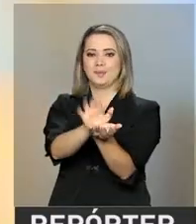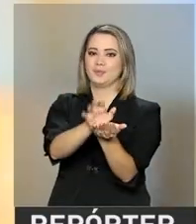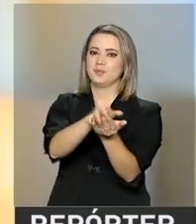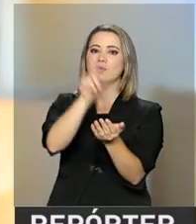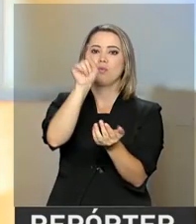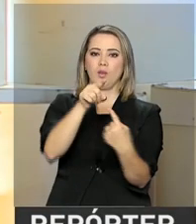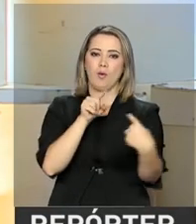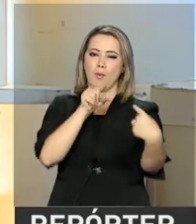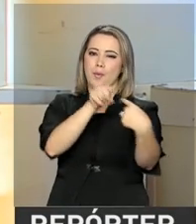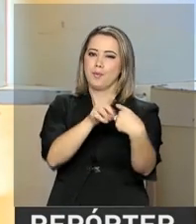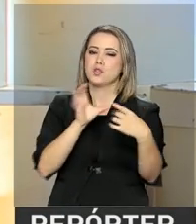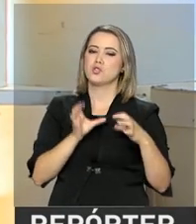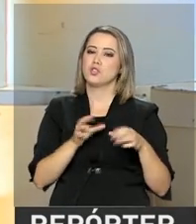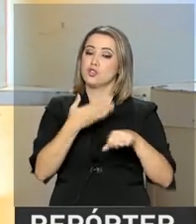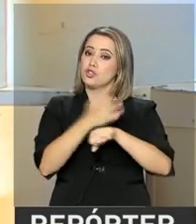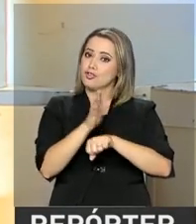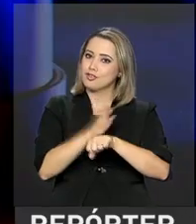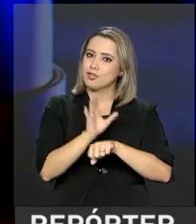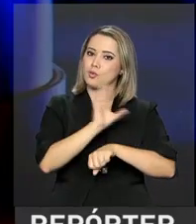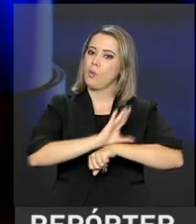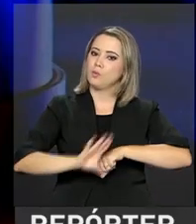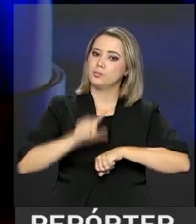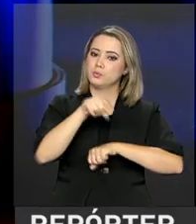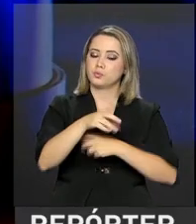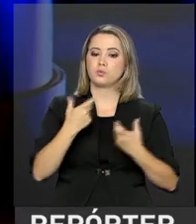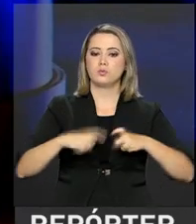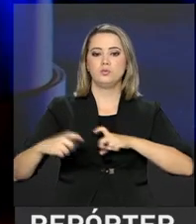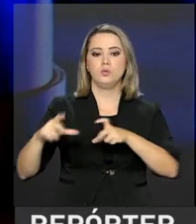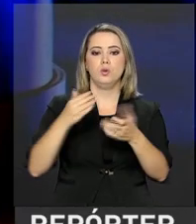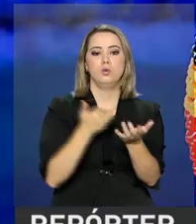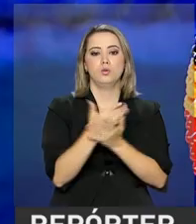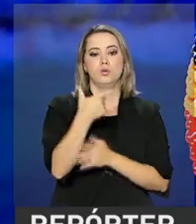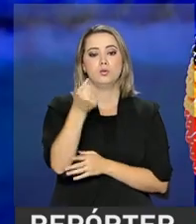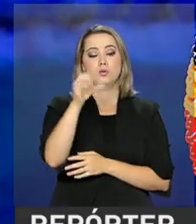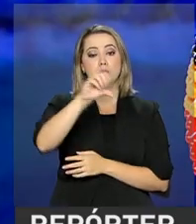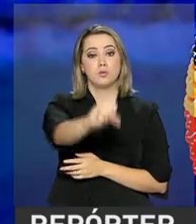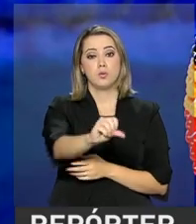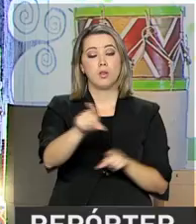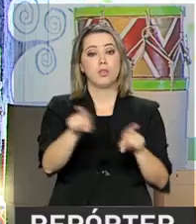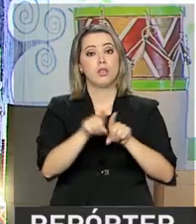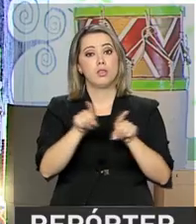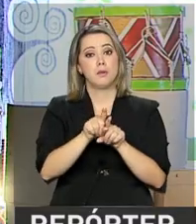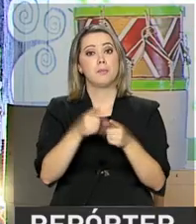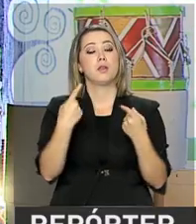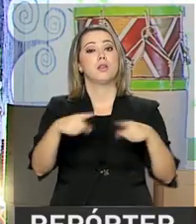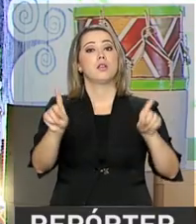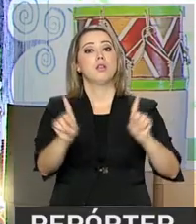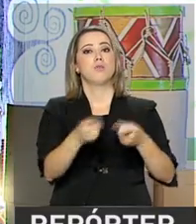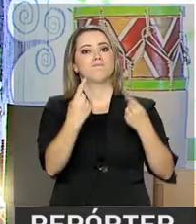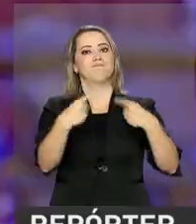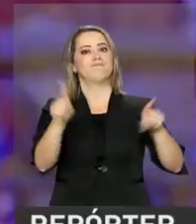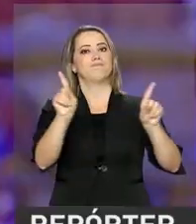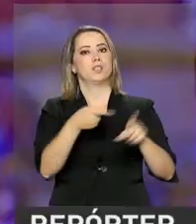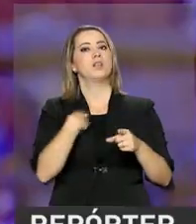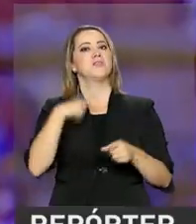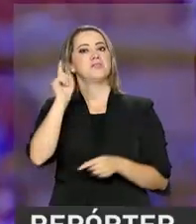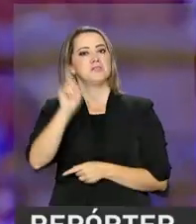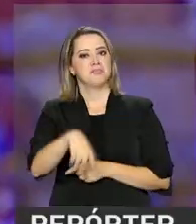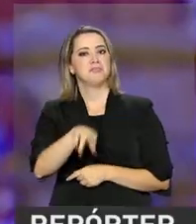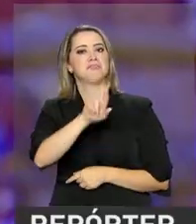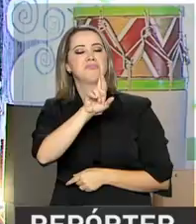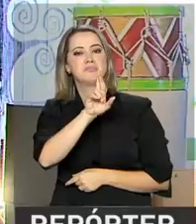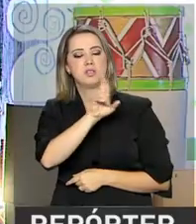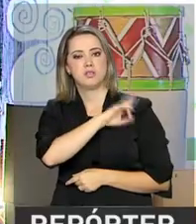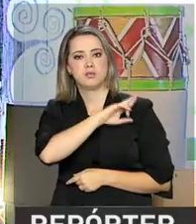são focos das oficinas. O espaço, estruturado em 2009, também tem um estúdio de música. E é referência na cena